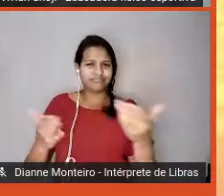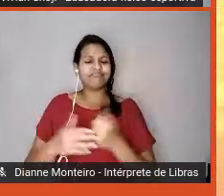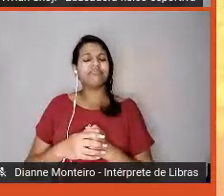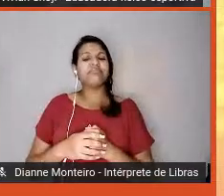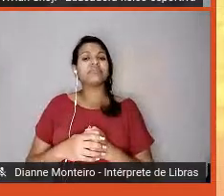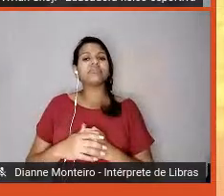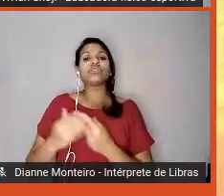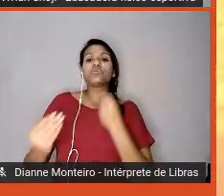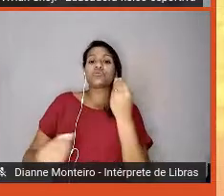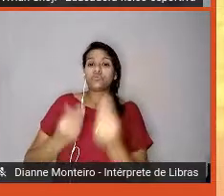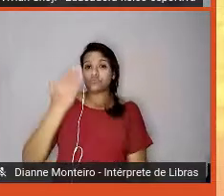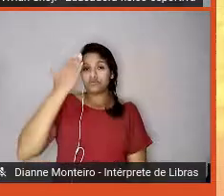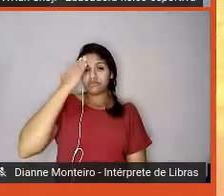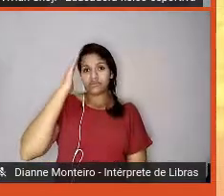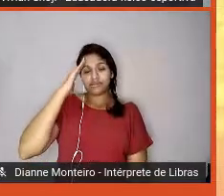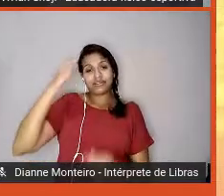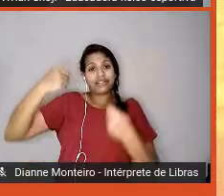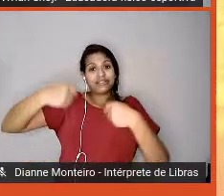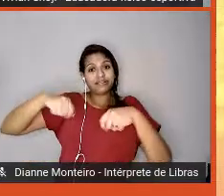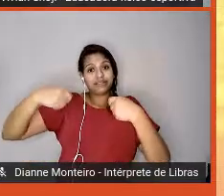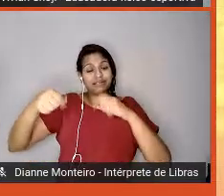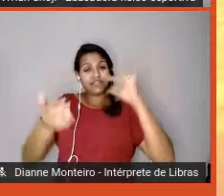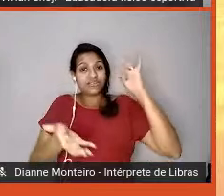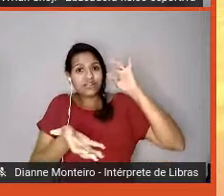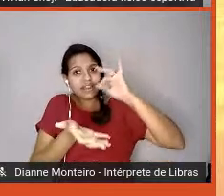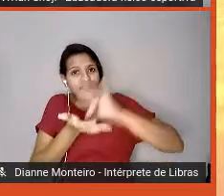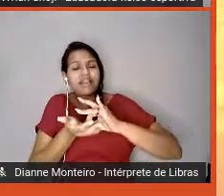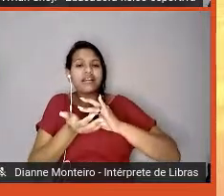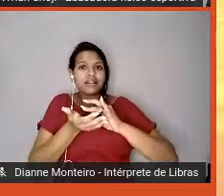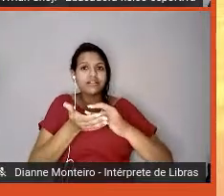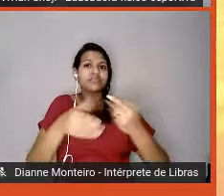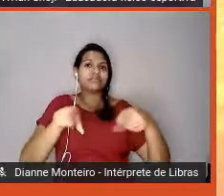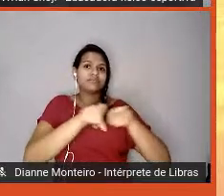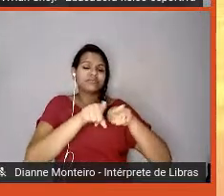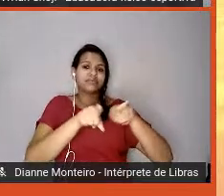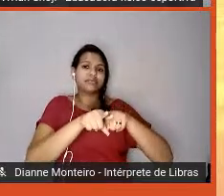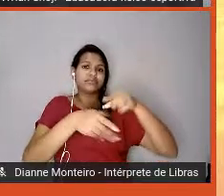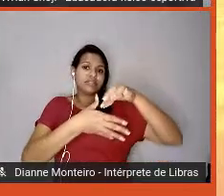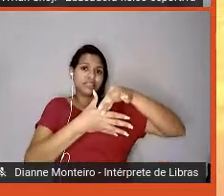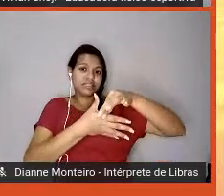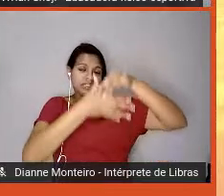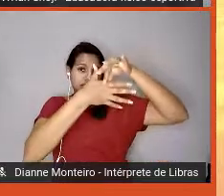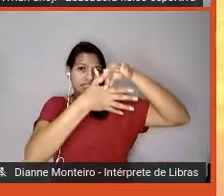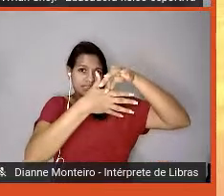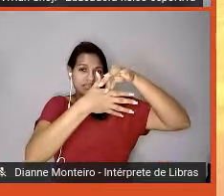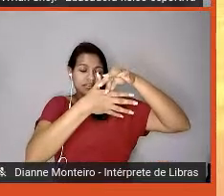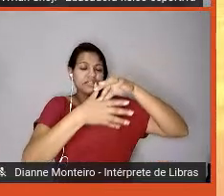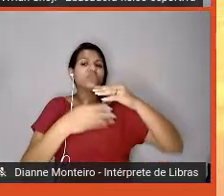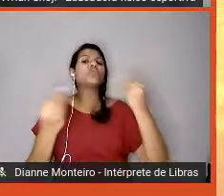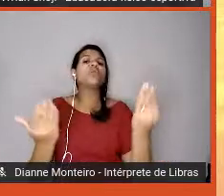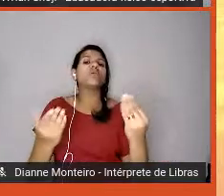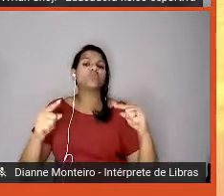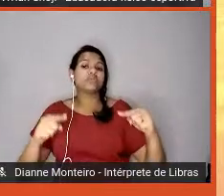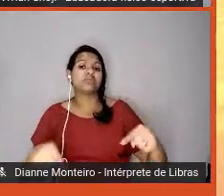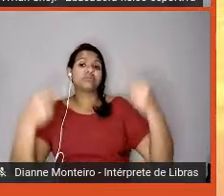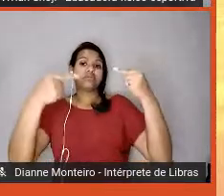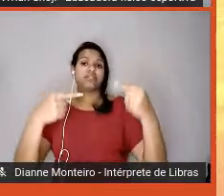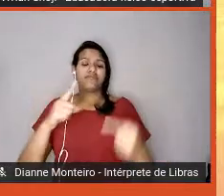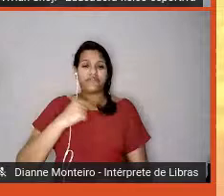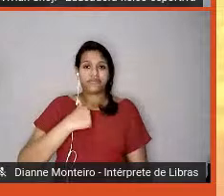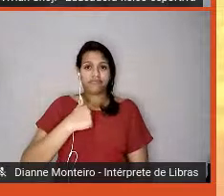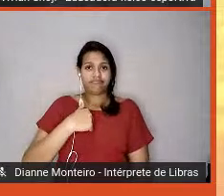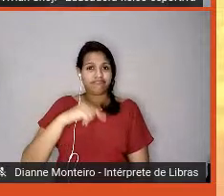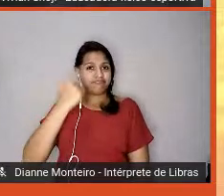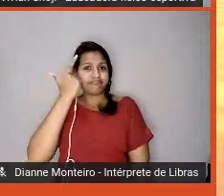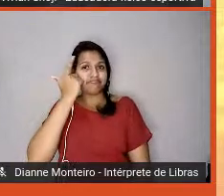eles têm, a necessidade também que os líderes têm, quais são os desafios para que eu consiga melhorar